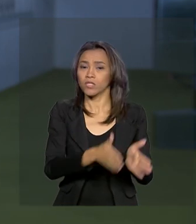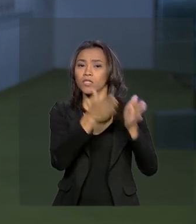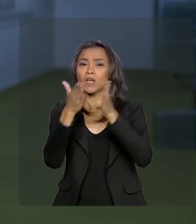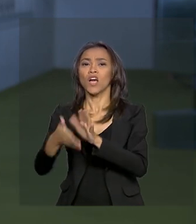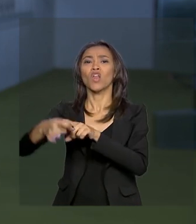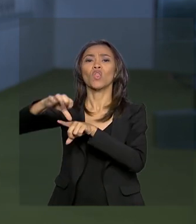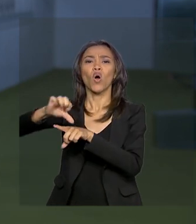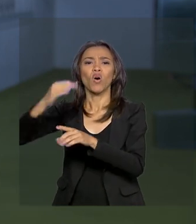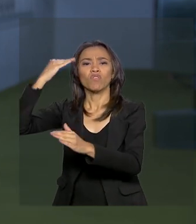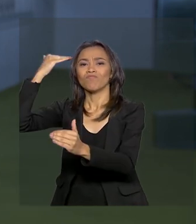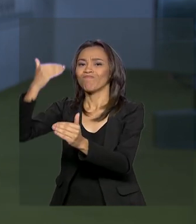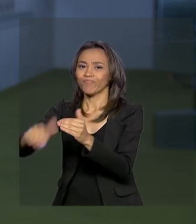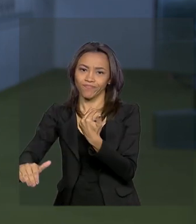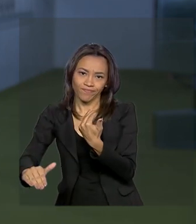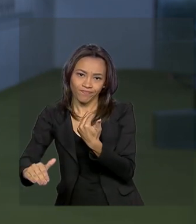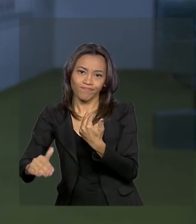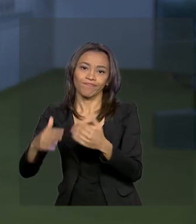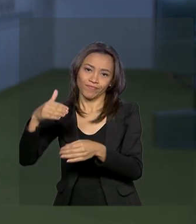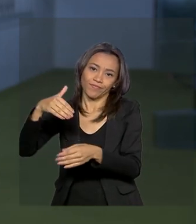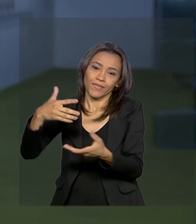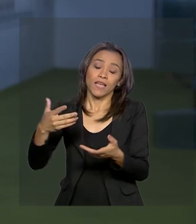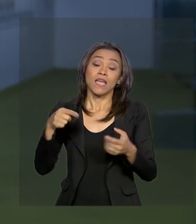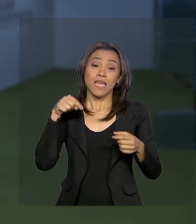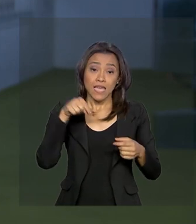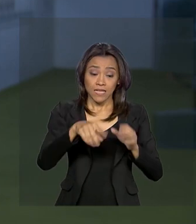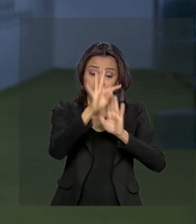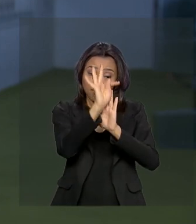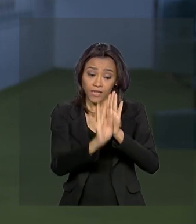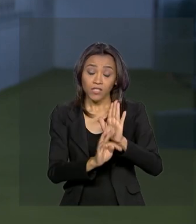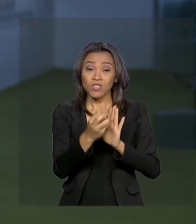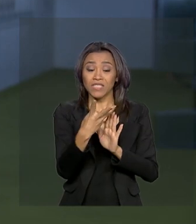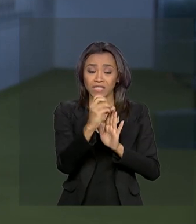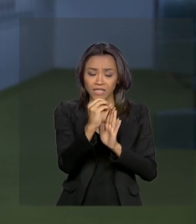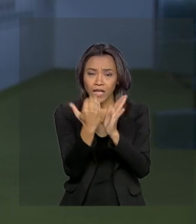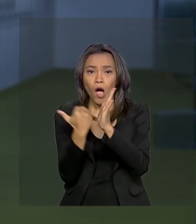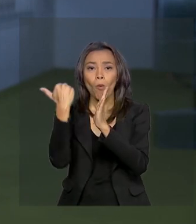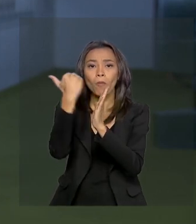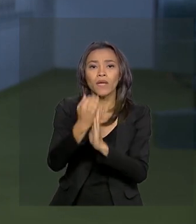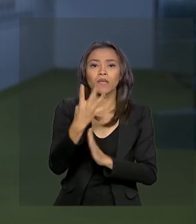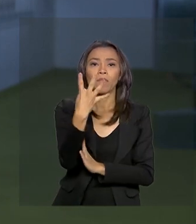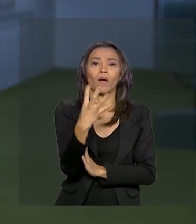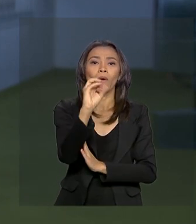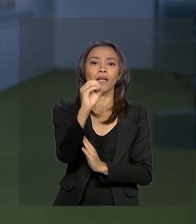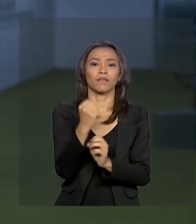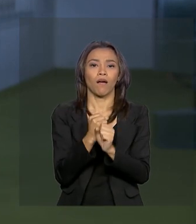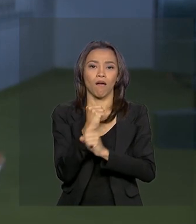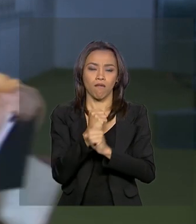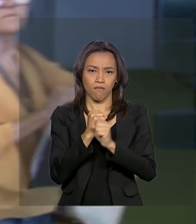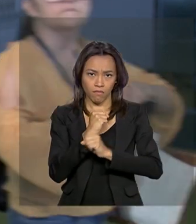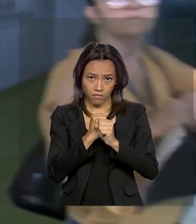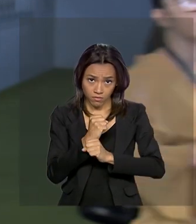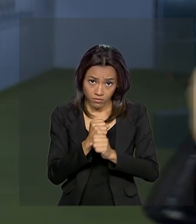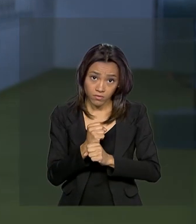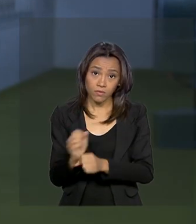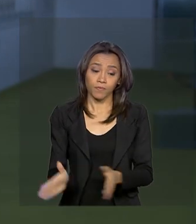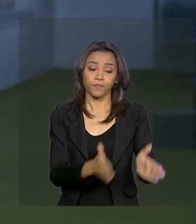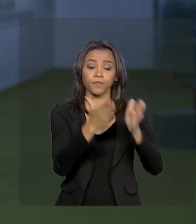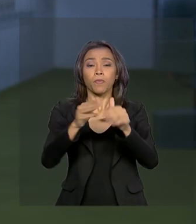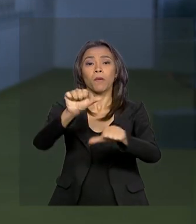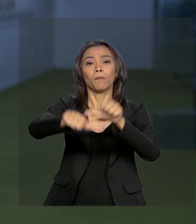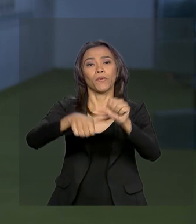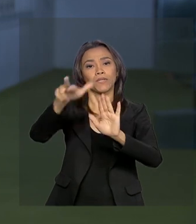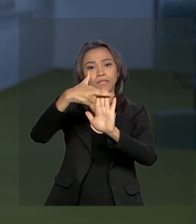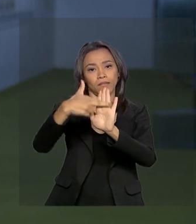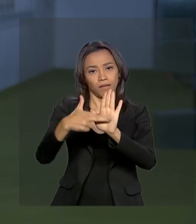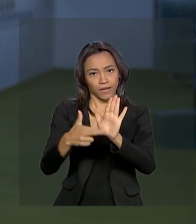contrários. Esse texto aumenta de 30 para 40 anos o tempo máximo de prisão no país, altera as regras também para